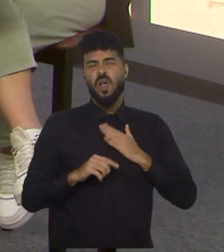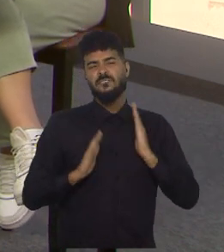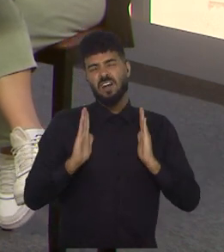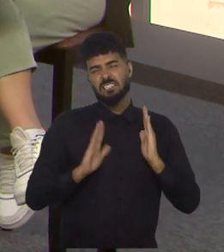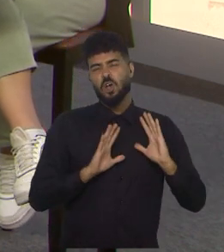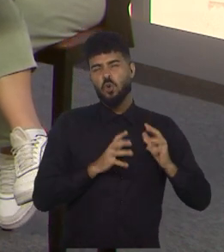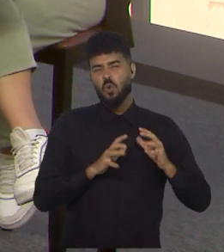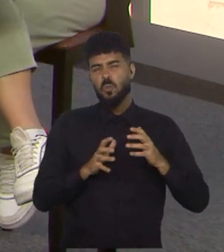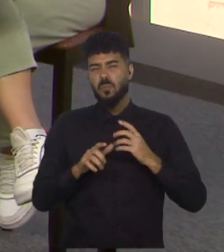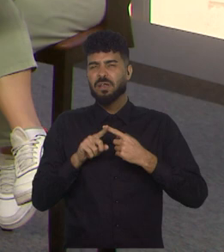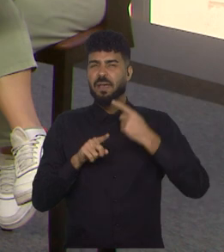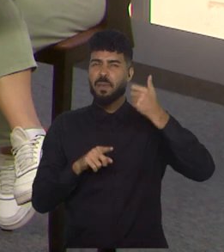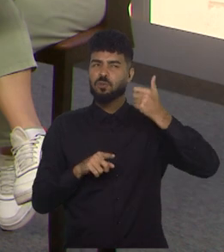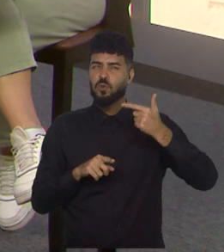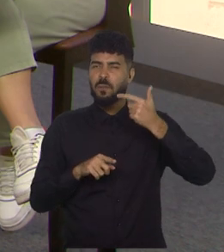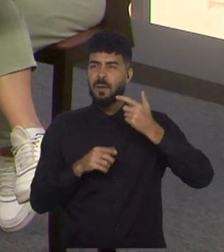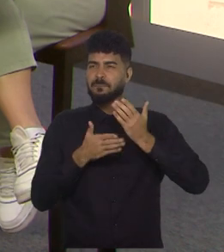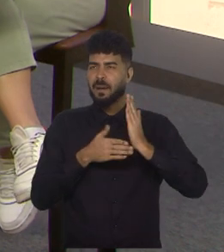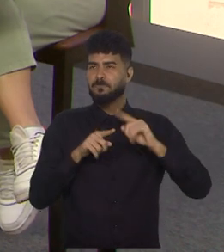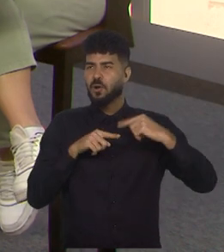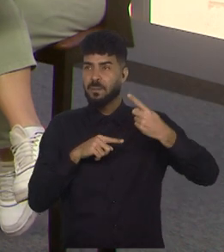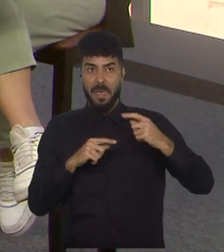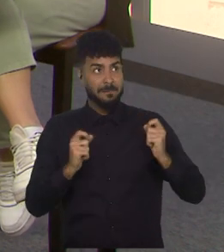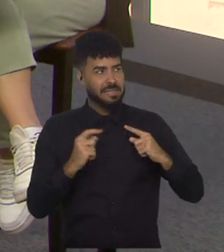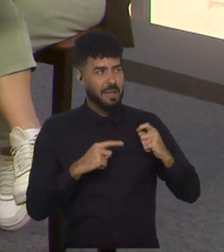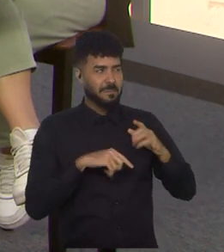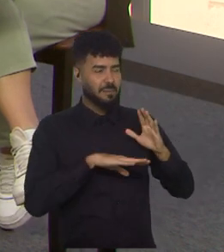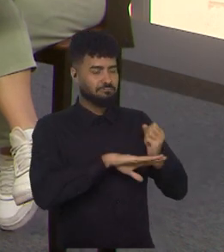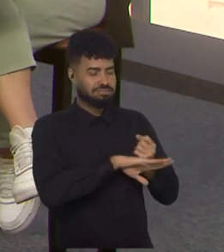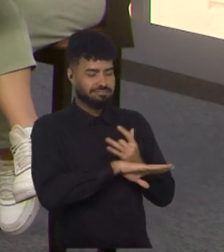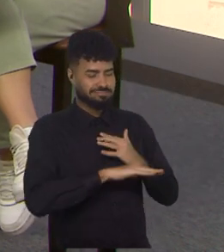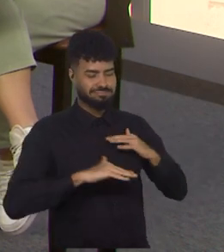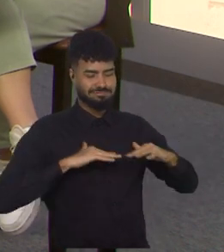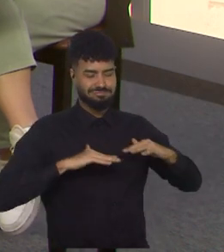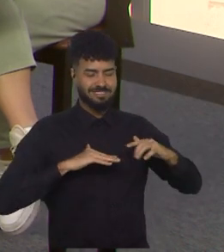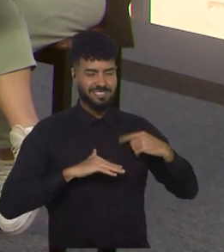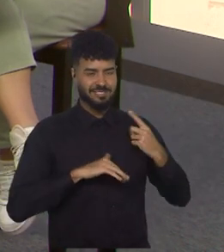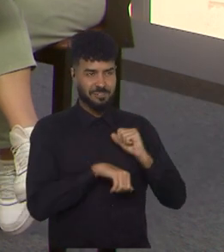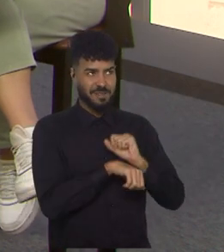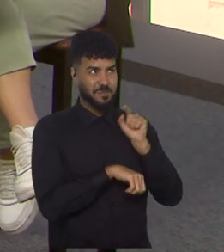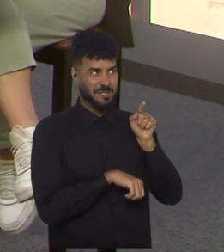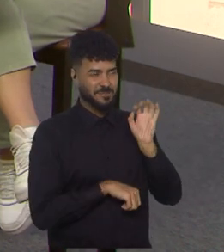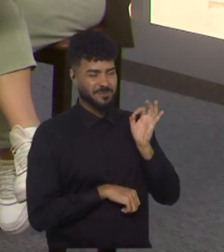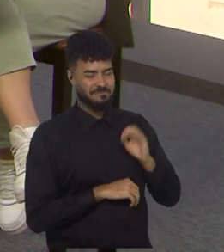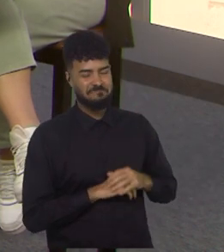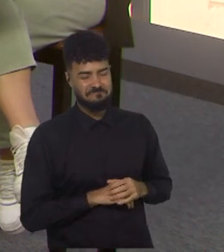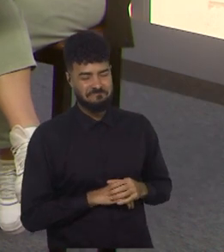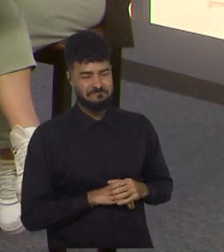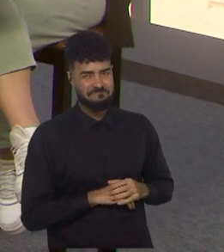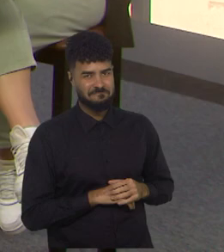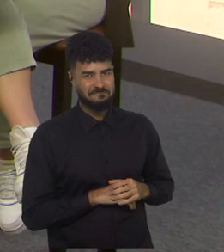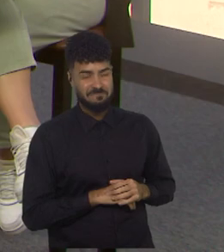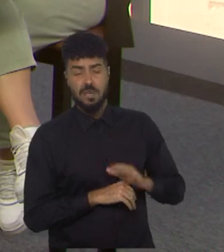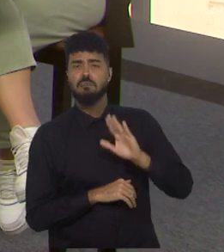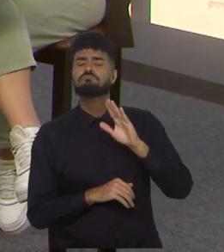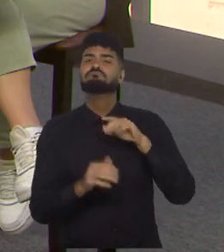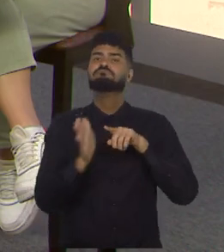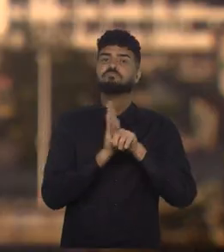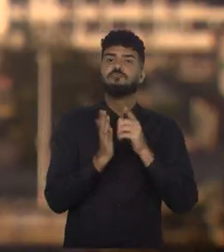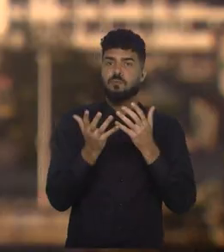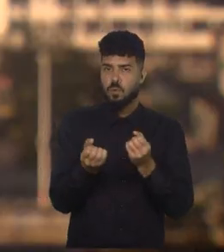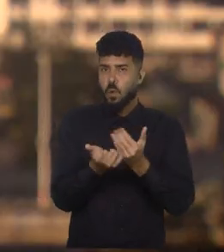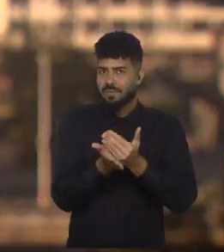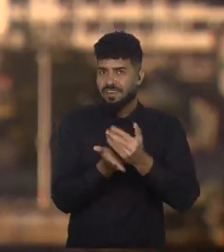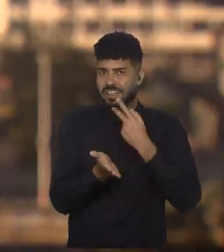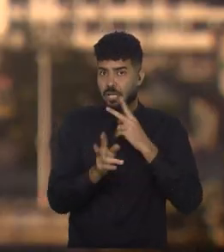porque tem aquela decisão da classificação, mas o mata-mata é o que há. E a gente está esperando por isso. Agora, vamos começar falando,